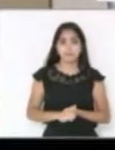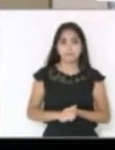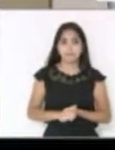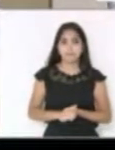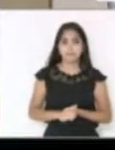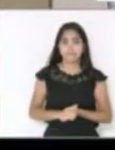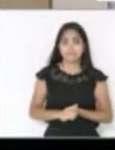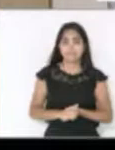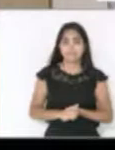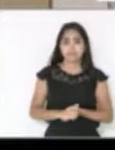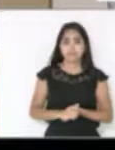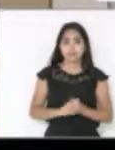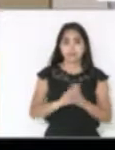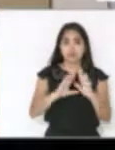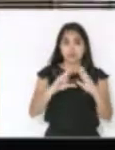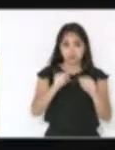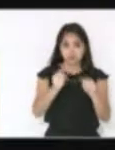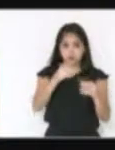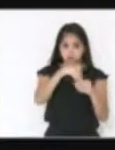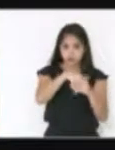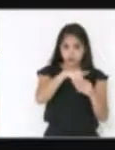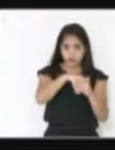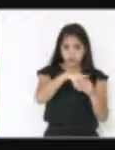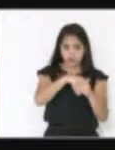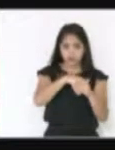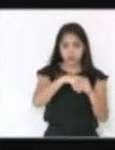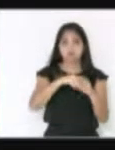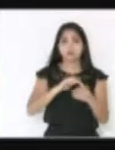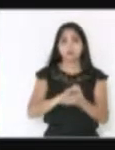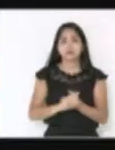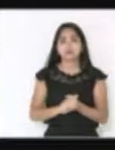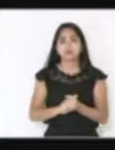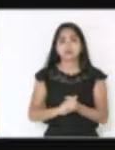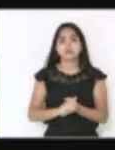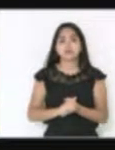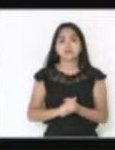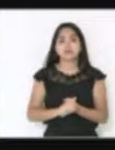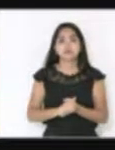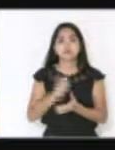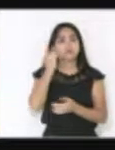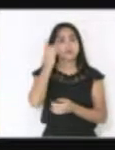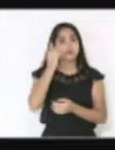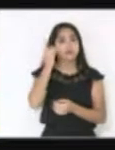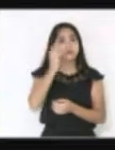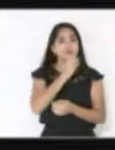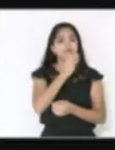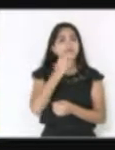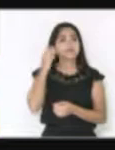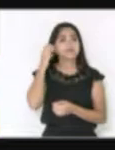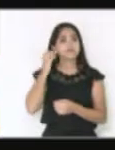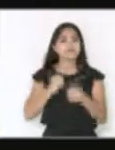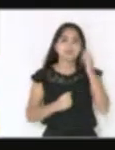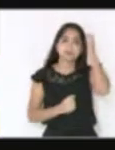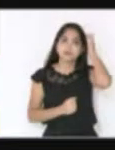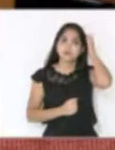Todo deputado exerce o direito de voto. Senhor presidente. Com a palavra o deputado Roberto Salum.